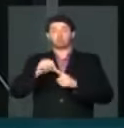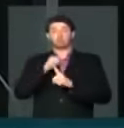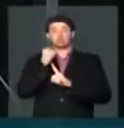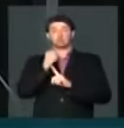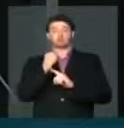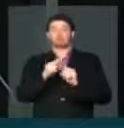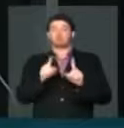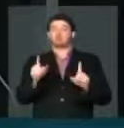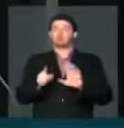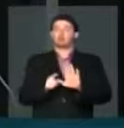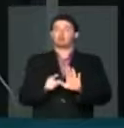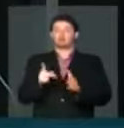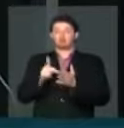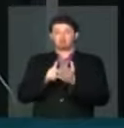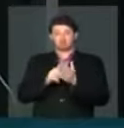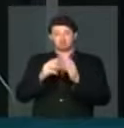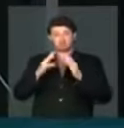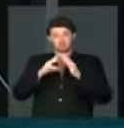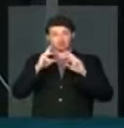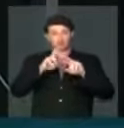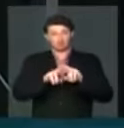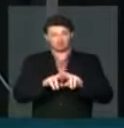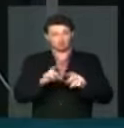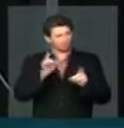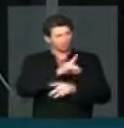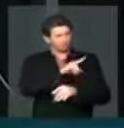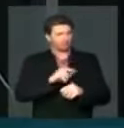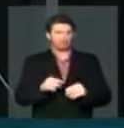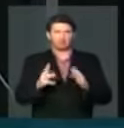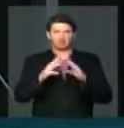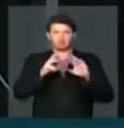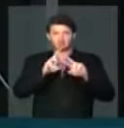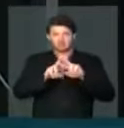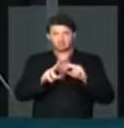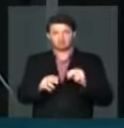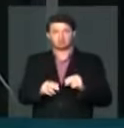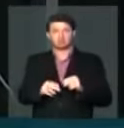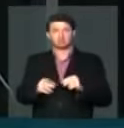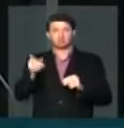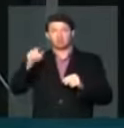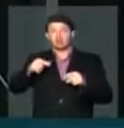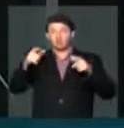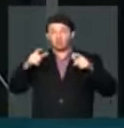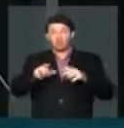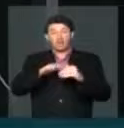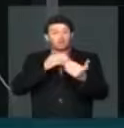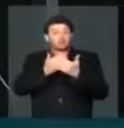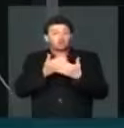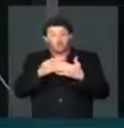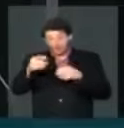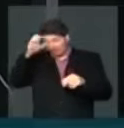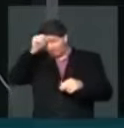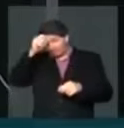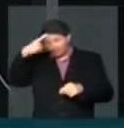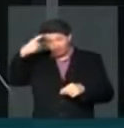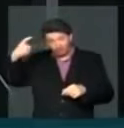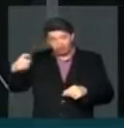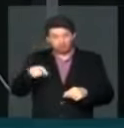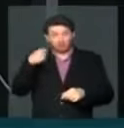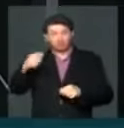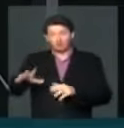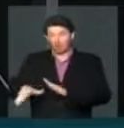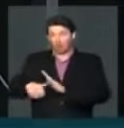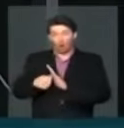Mas é verdade que hoje as penitenciárias... concluindo, as penitenciárias são verdadeiras escolas do crime. Quem bate